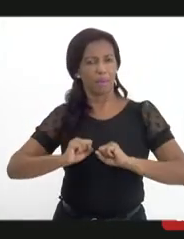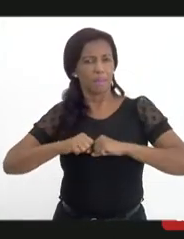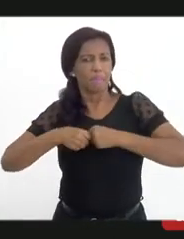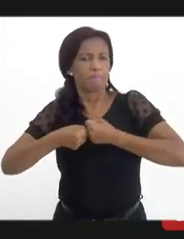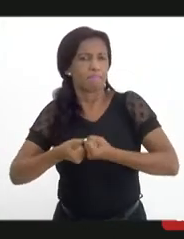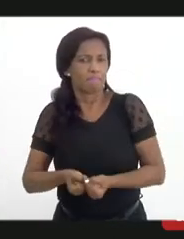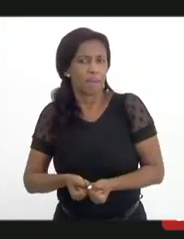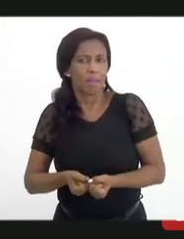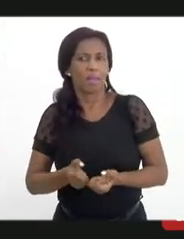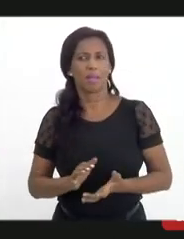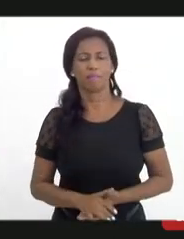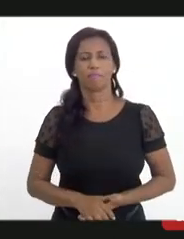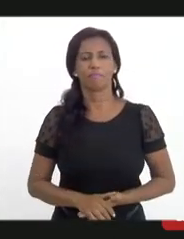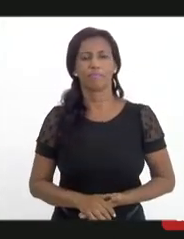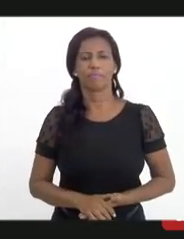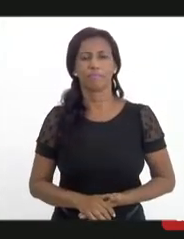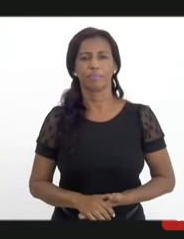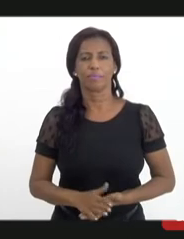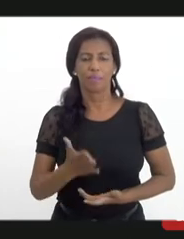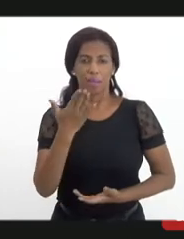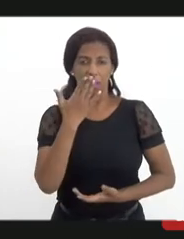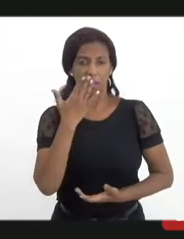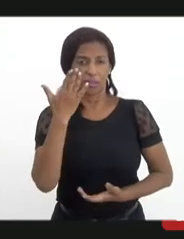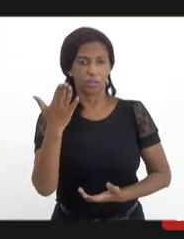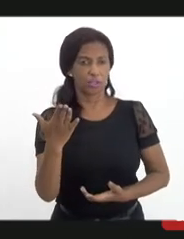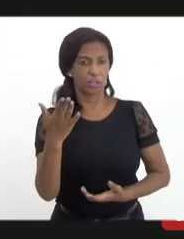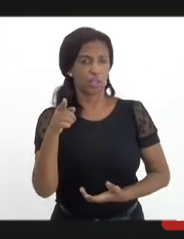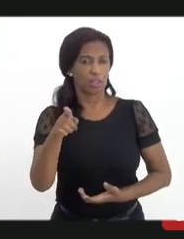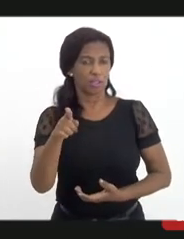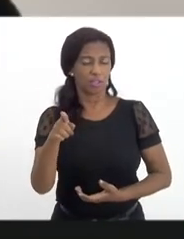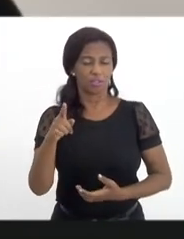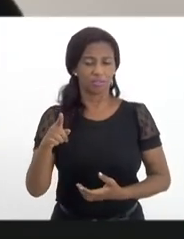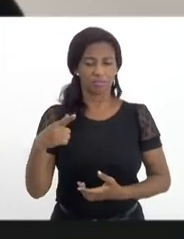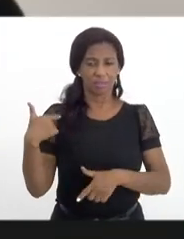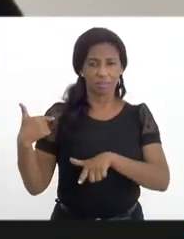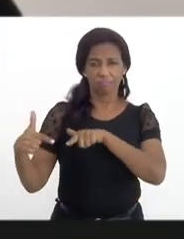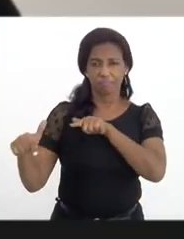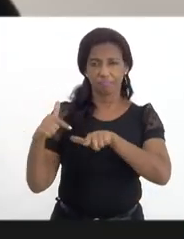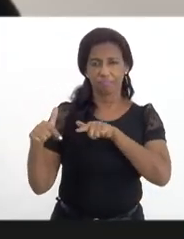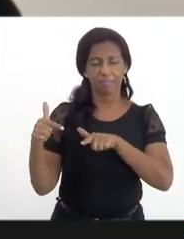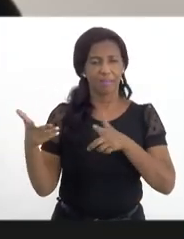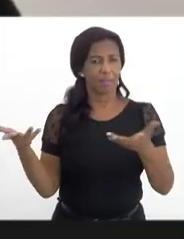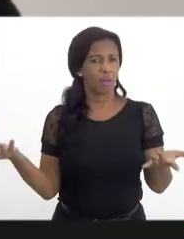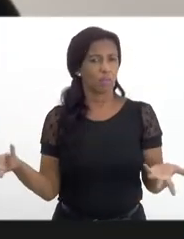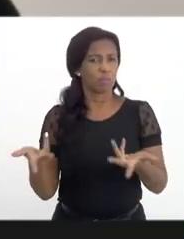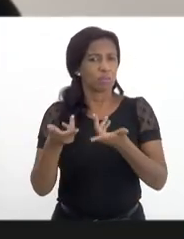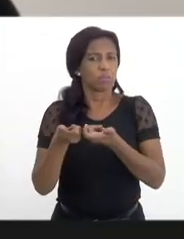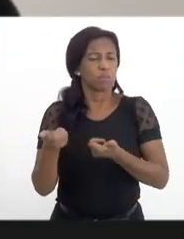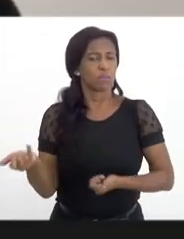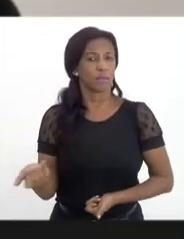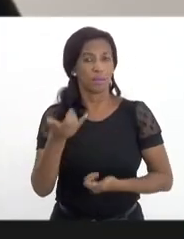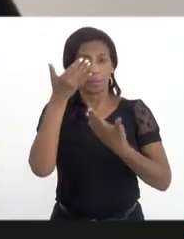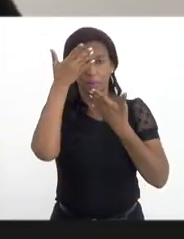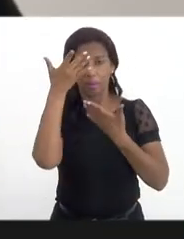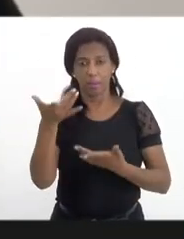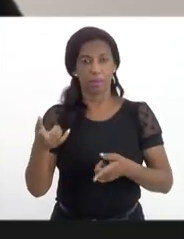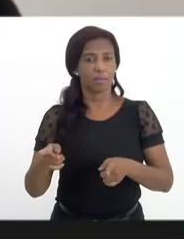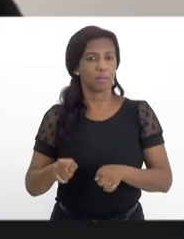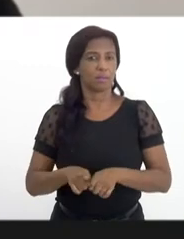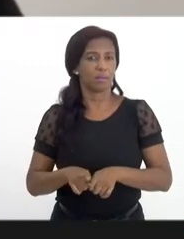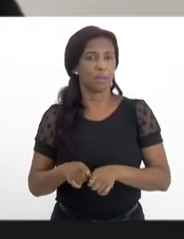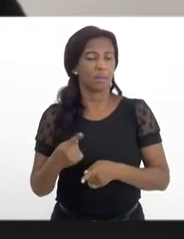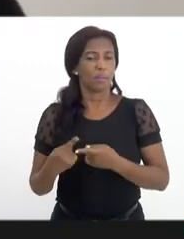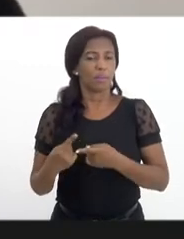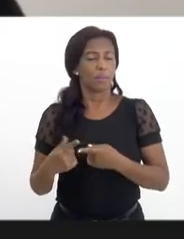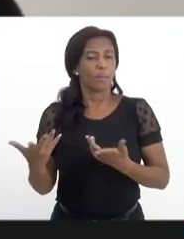diante desta bandeira, dessa causa tão nobre. Eu agradeço até porque quando a